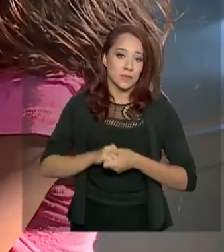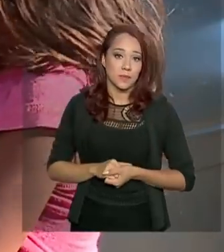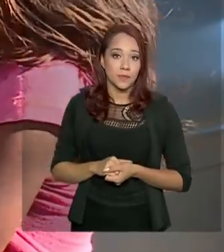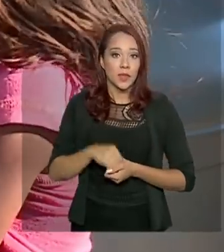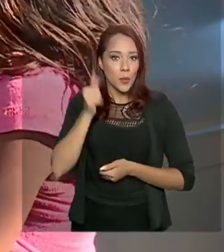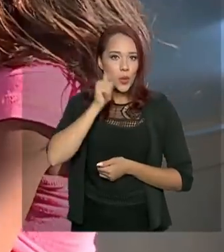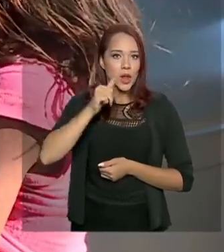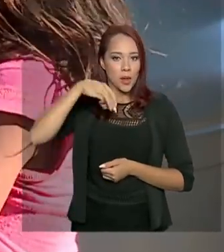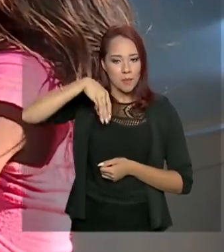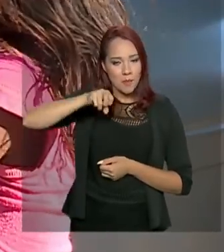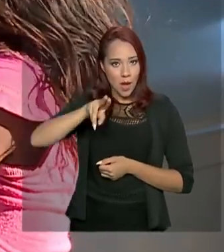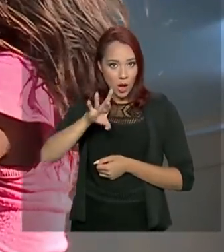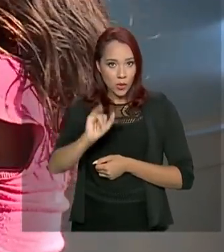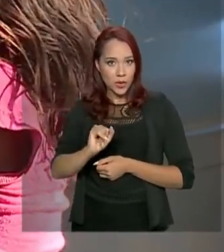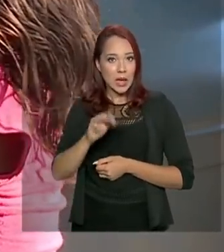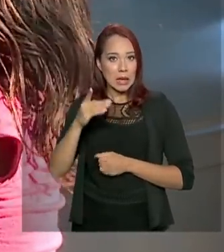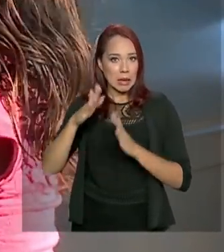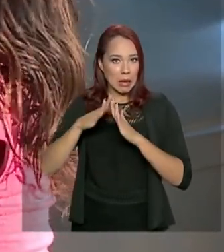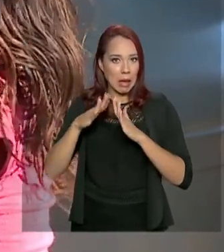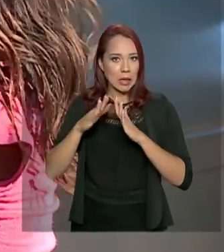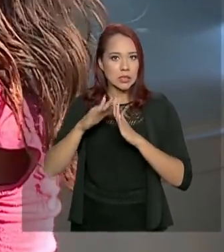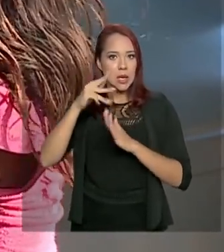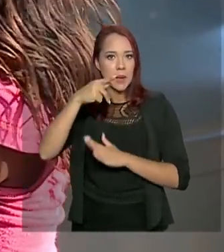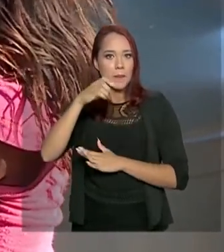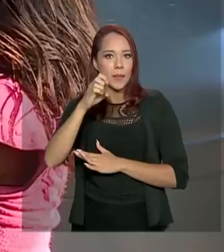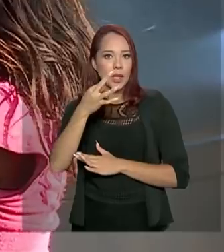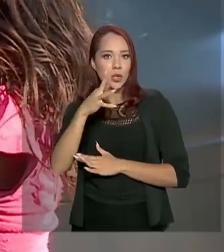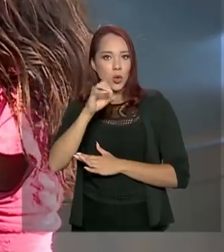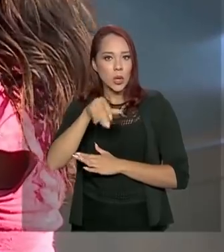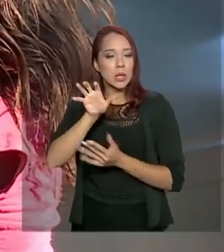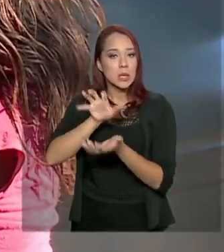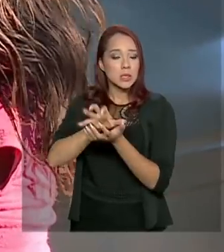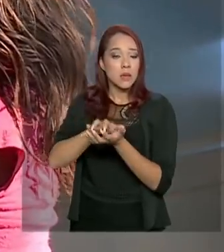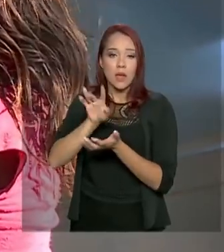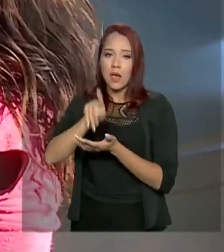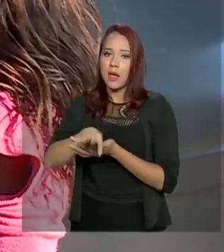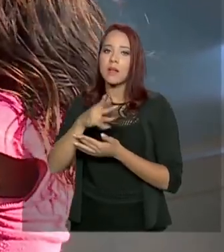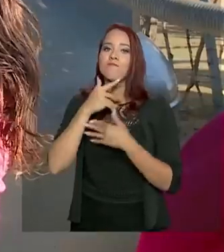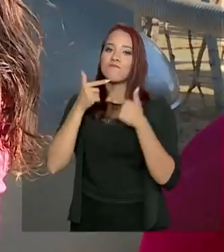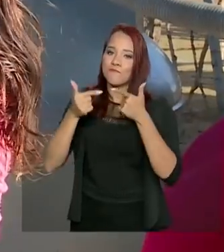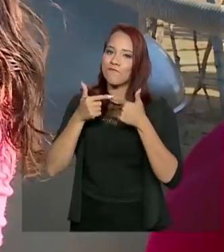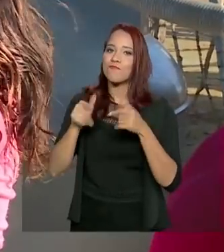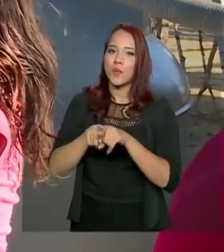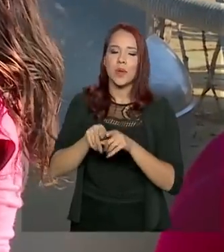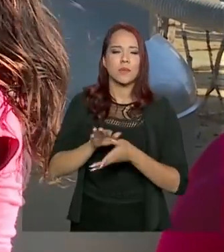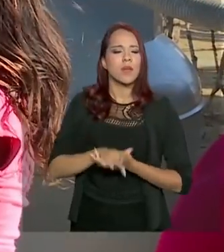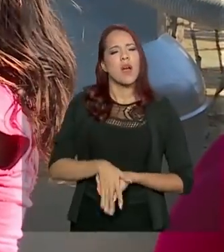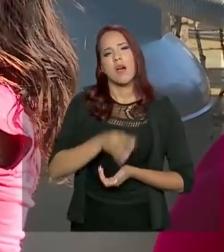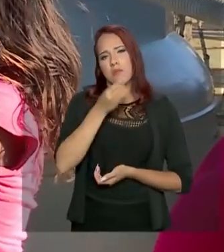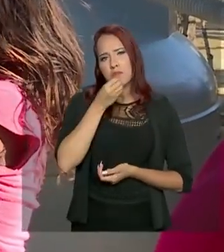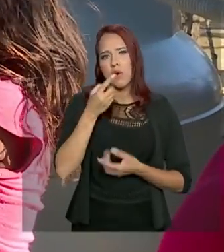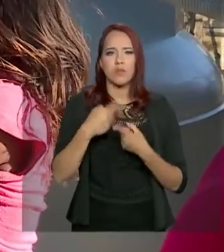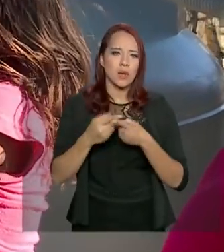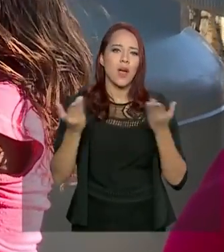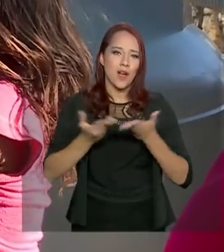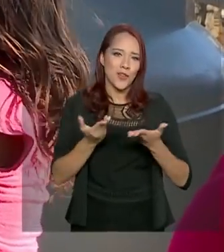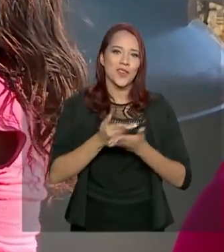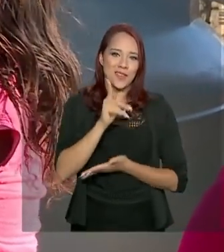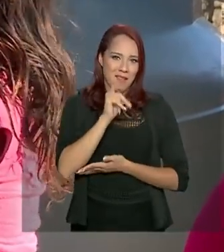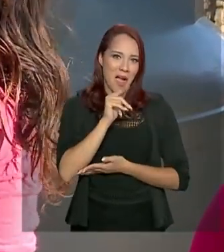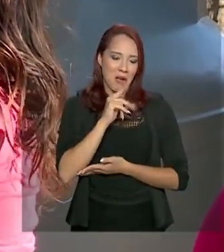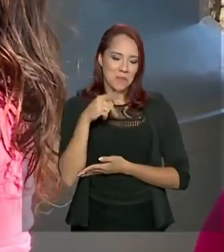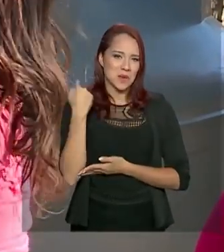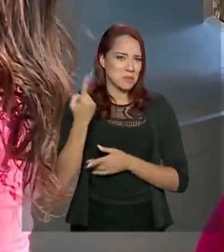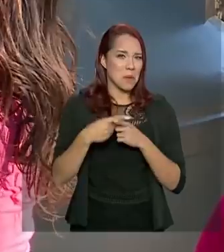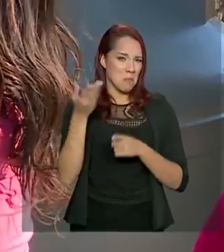Maura, que mora na área rural de Petrolina, em Pernambuco, é uma das contempladas. Foi bom porque o Exército agora está botando água, né? Para nós,